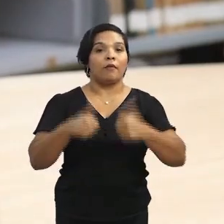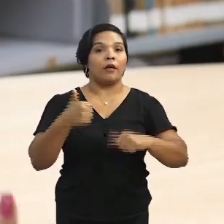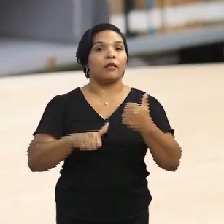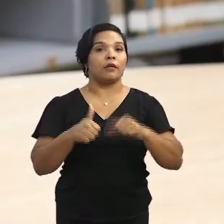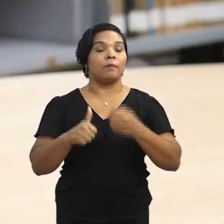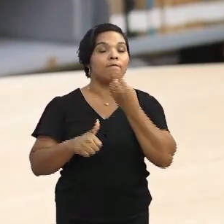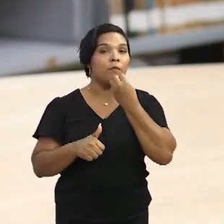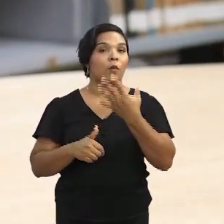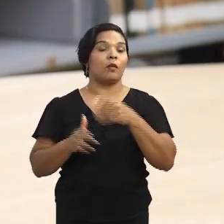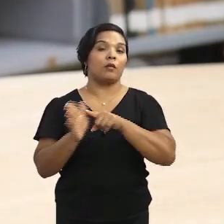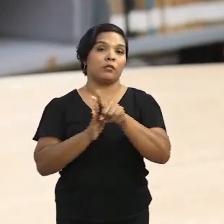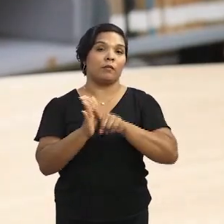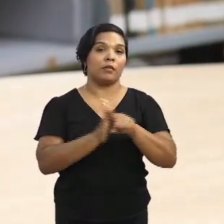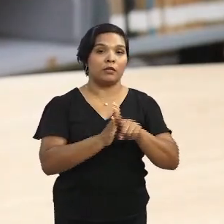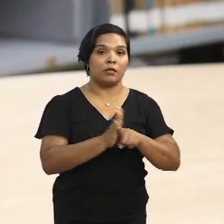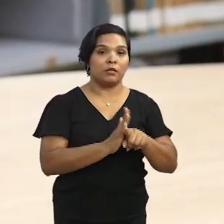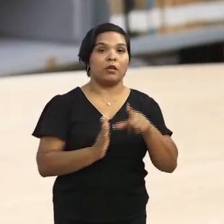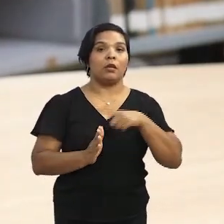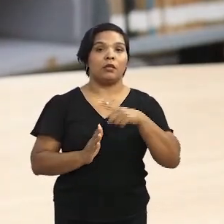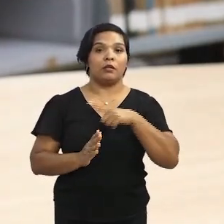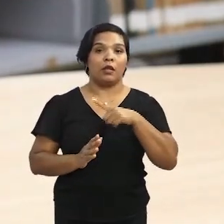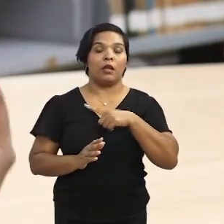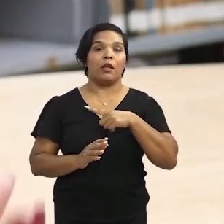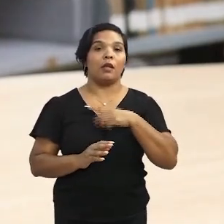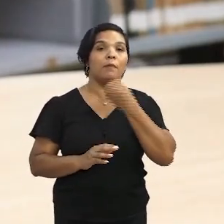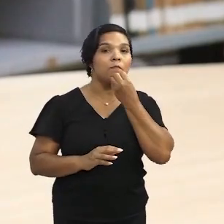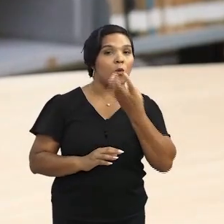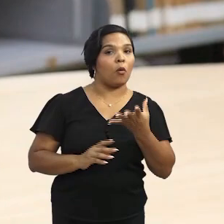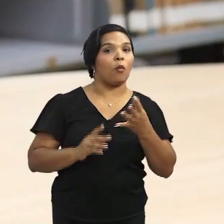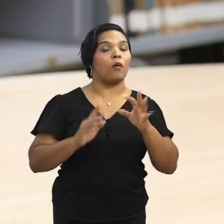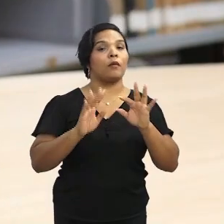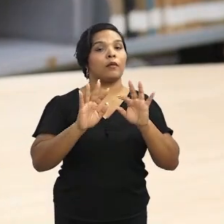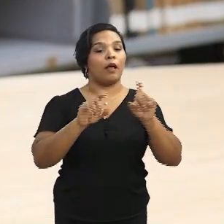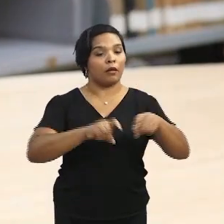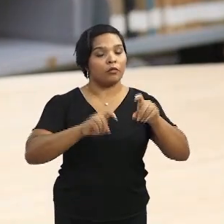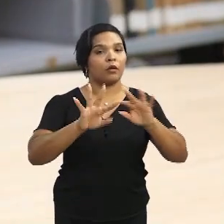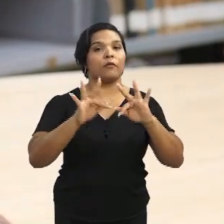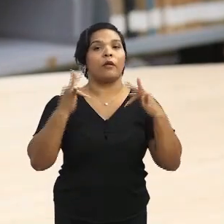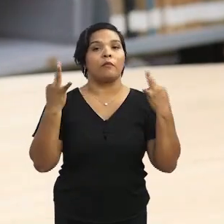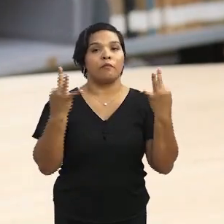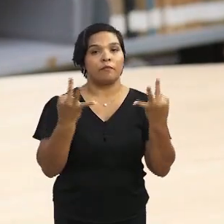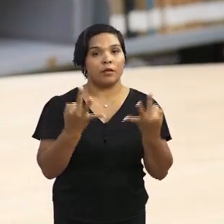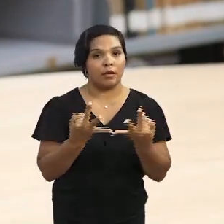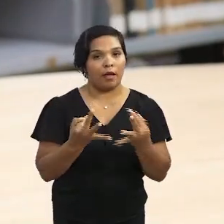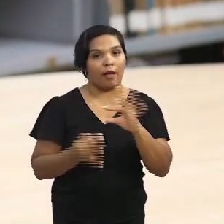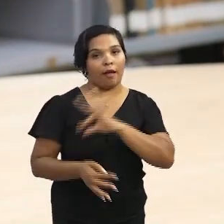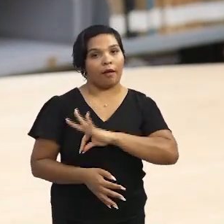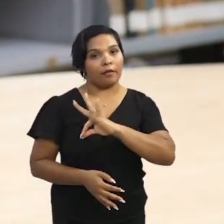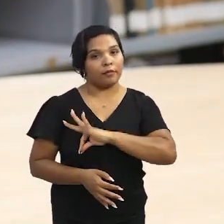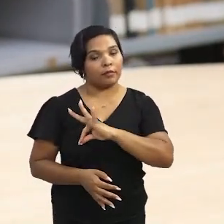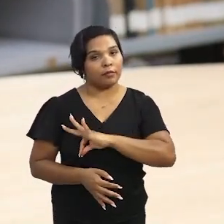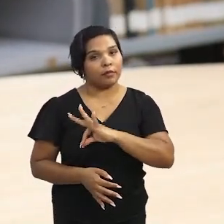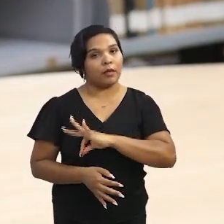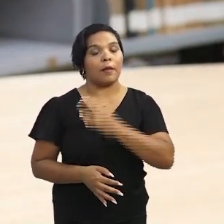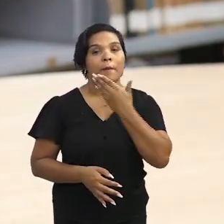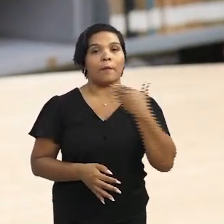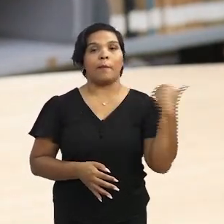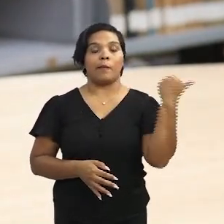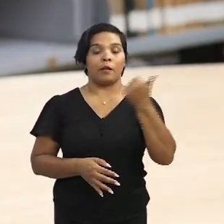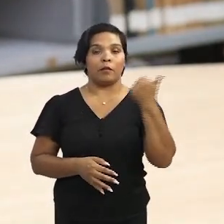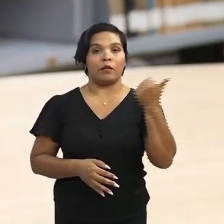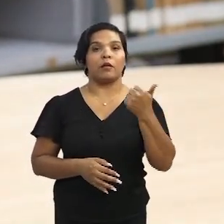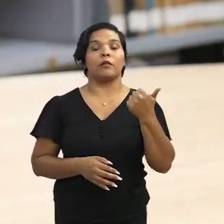a partir da nossa pesquisa, onde ele tem efeitos tanto sobre a agricultura familiar, no caso, elevando a receita do